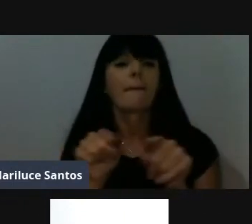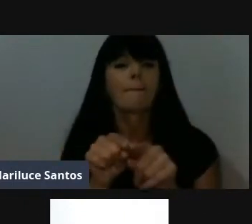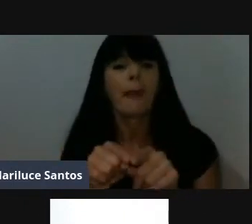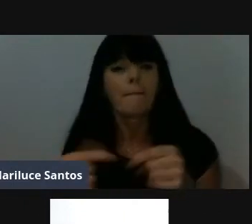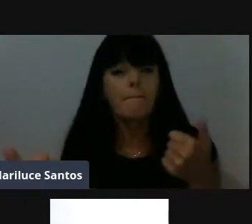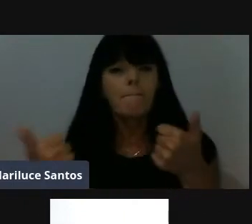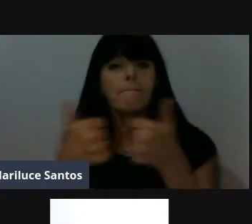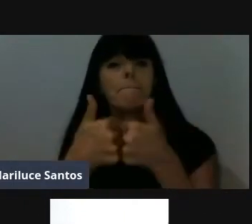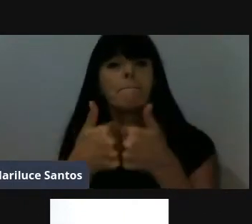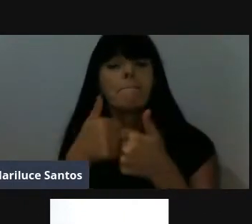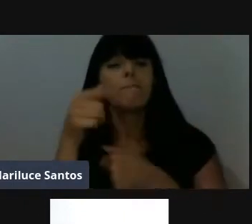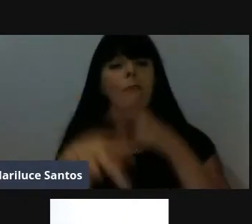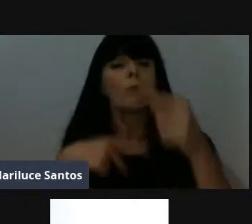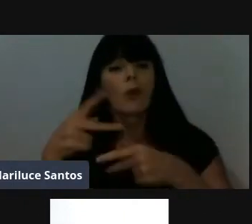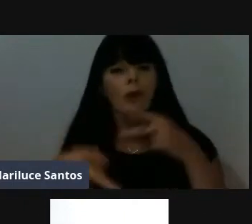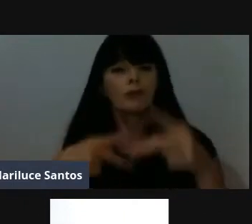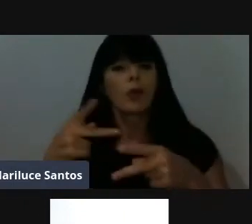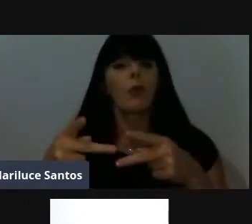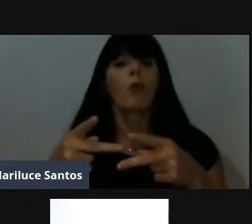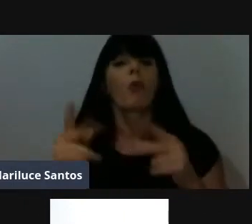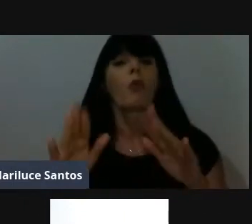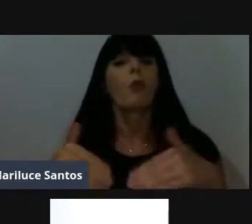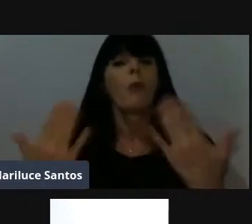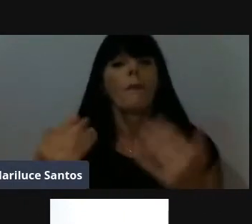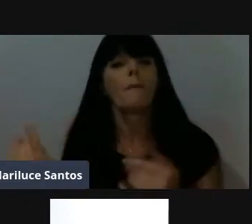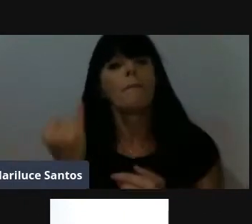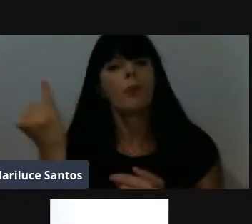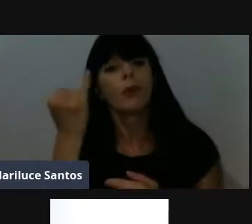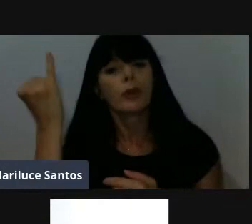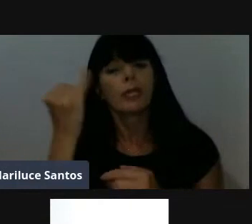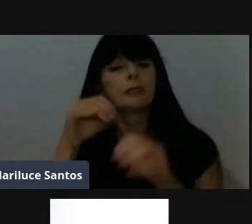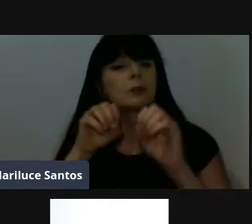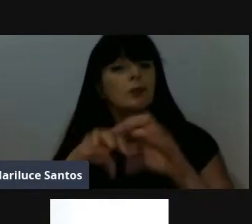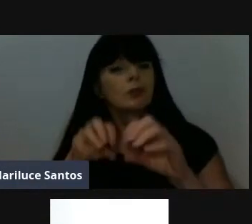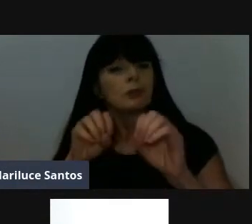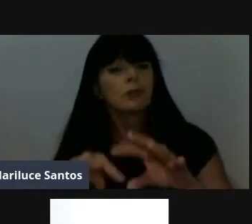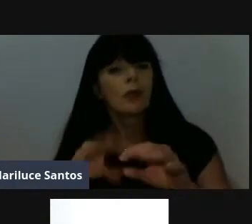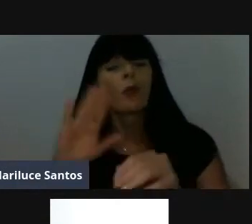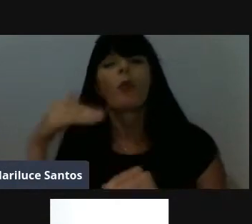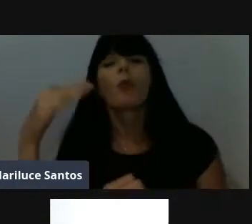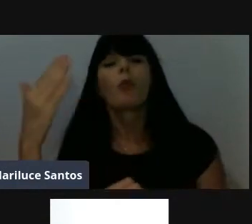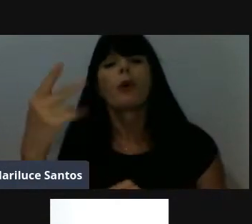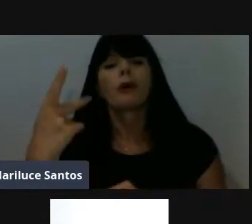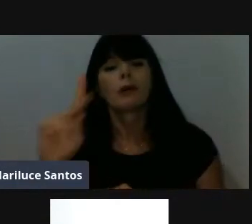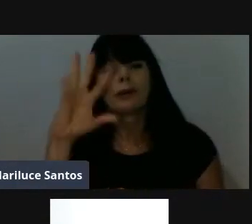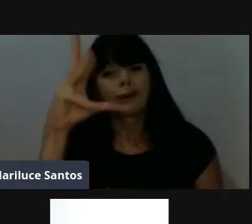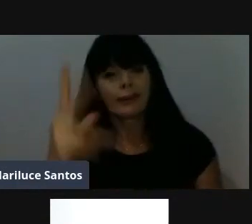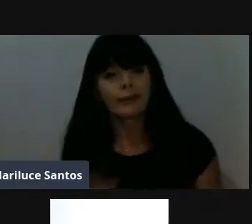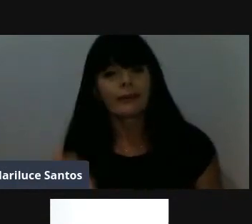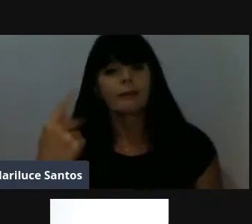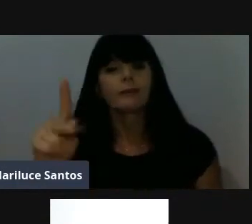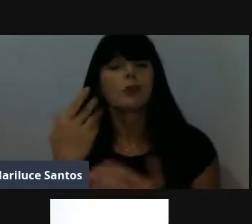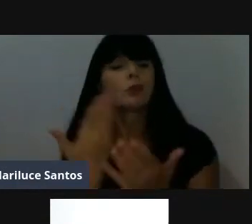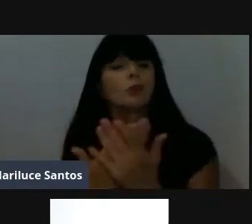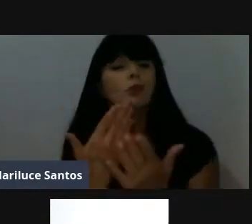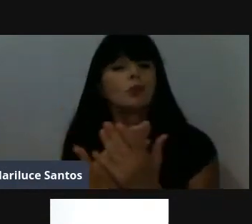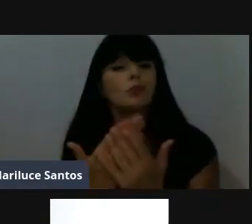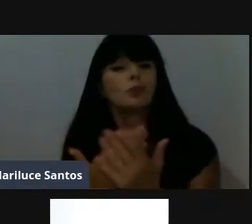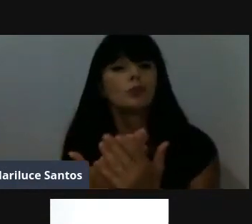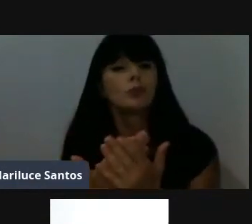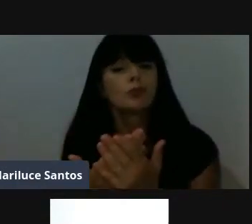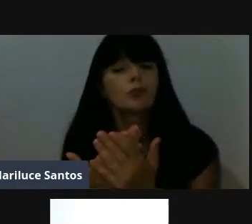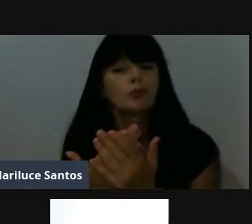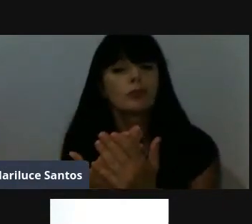Qual a importância da educação aí e quanto tempo do seu dia você gasta no estudo de suas funções?